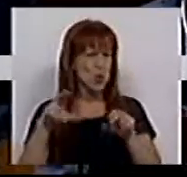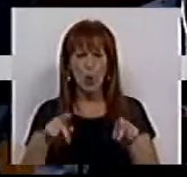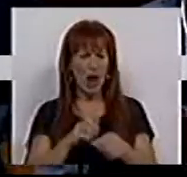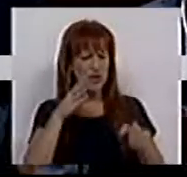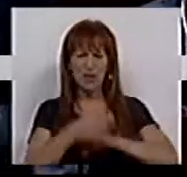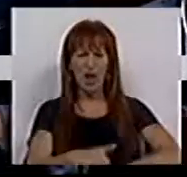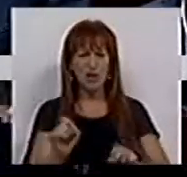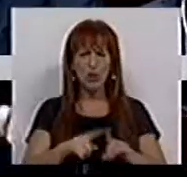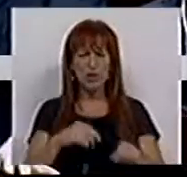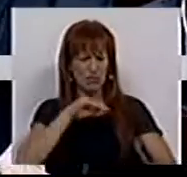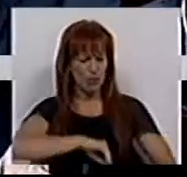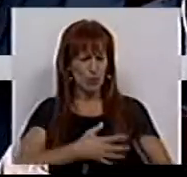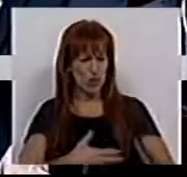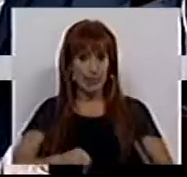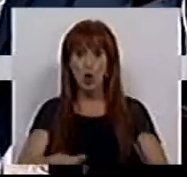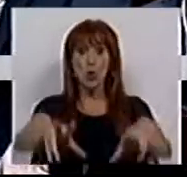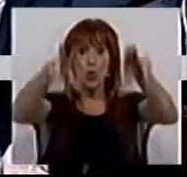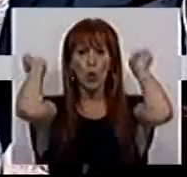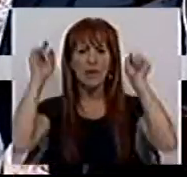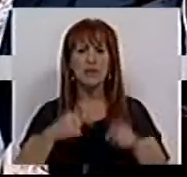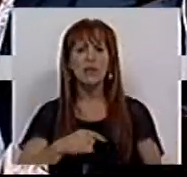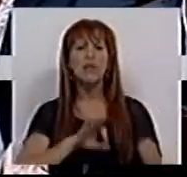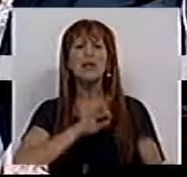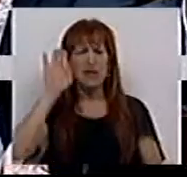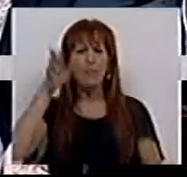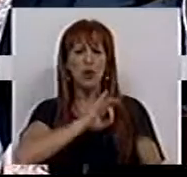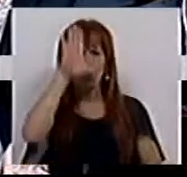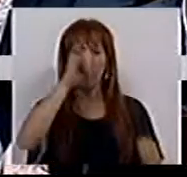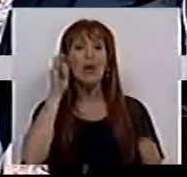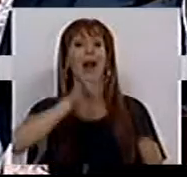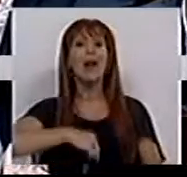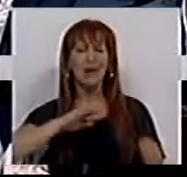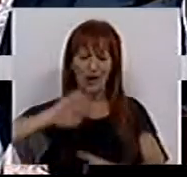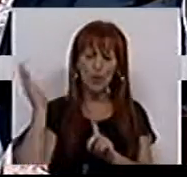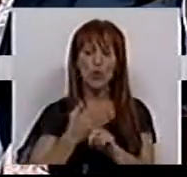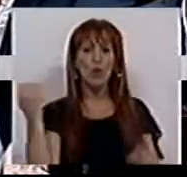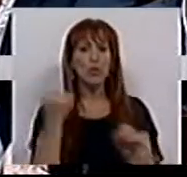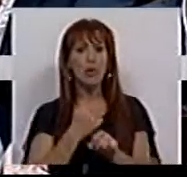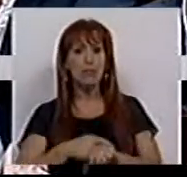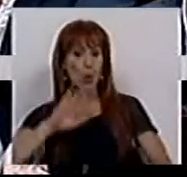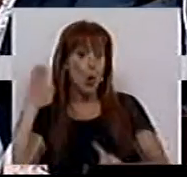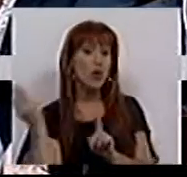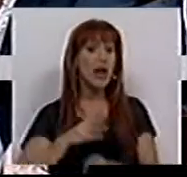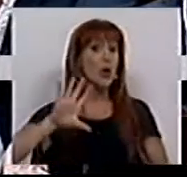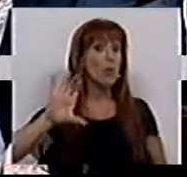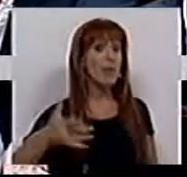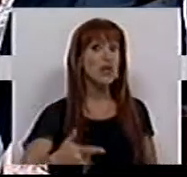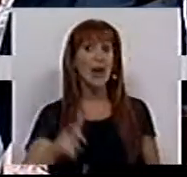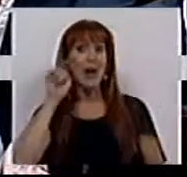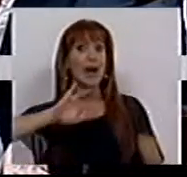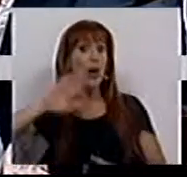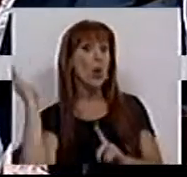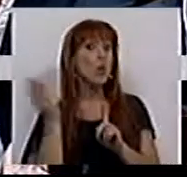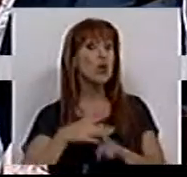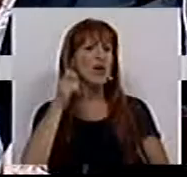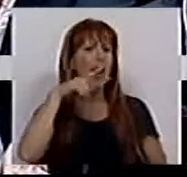têm acesso ao subsídio de desemprego. E sabe, Sr. Primeiro-Ministro, quem condena ao trabalho, condena ao país. Quem